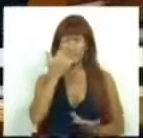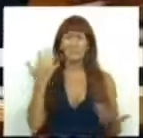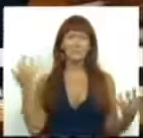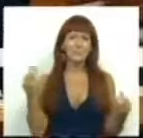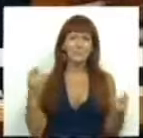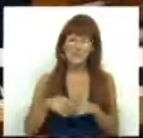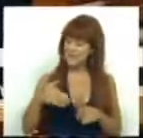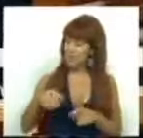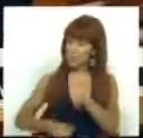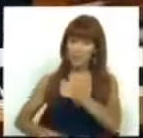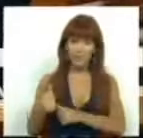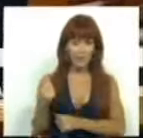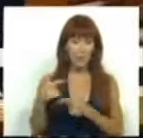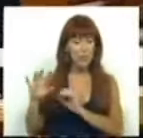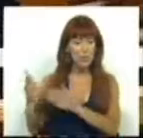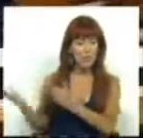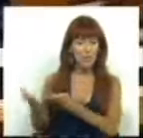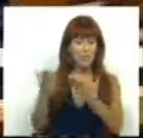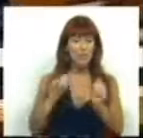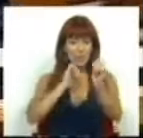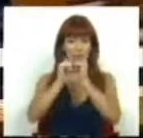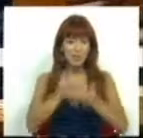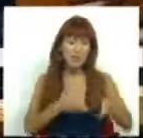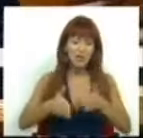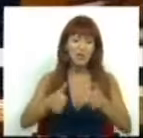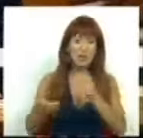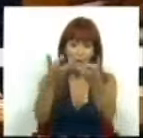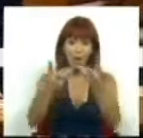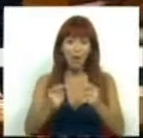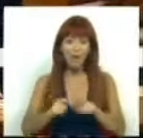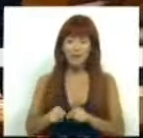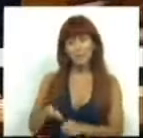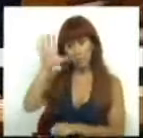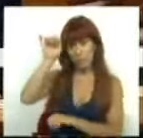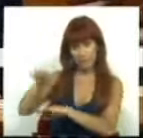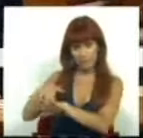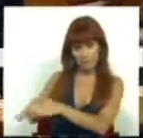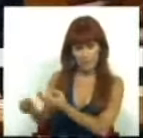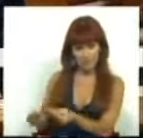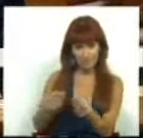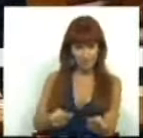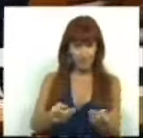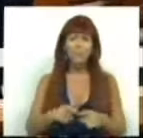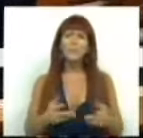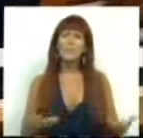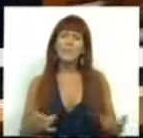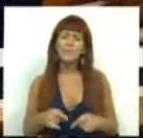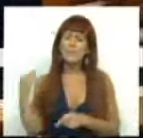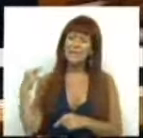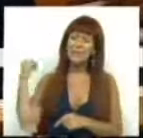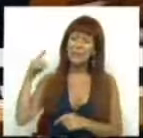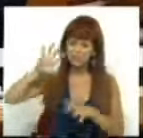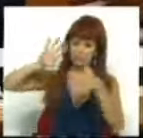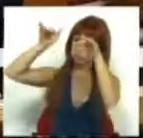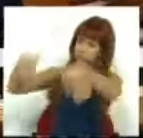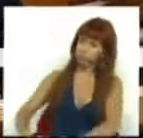colossal há uma semana atrás, na apresentação do documento de estratégia orçamental por parte do Governo. Foi então